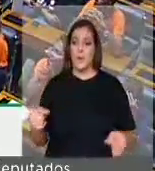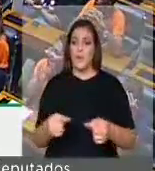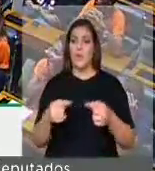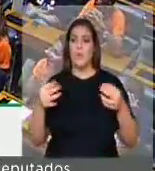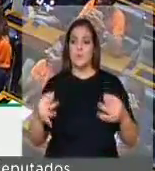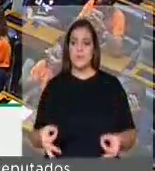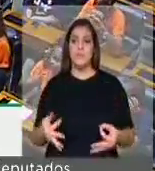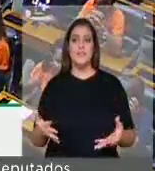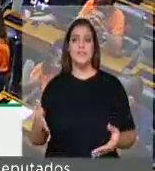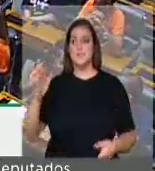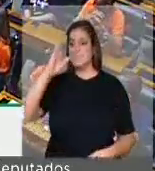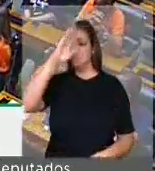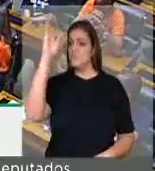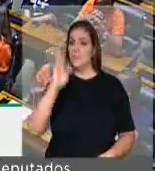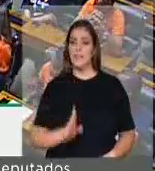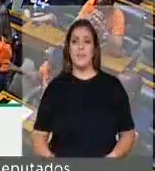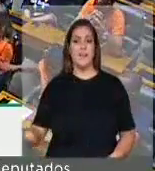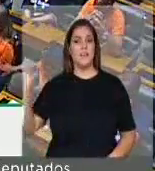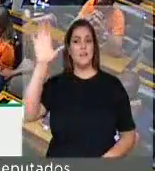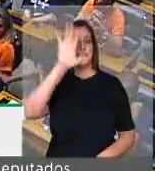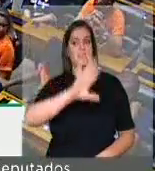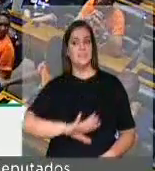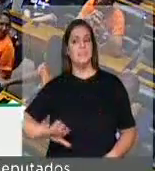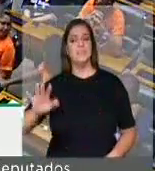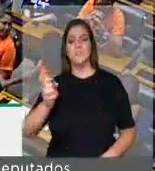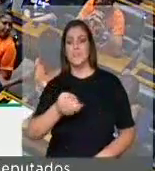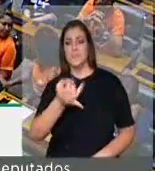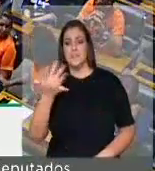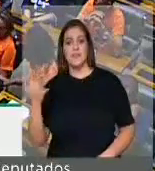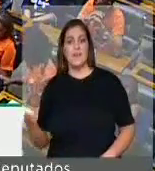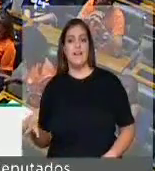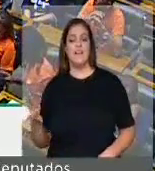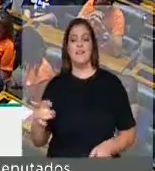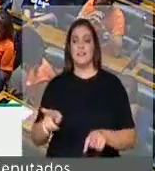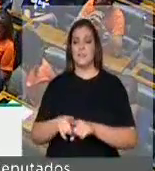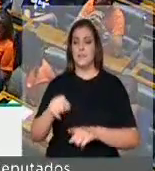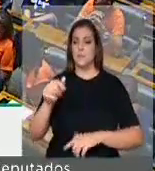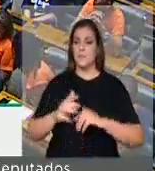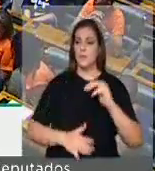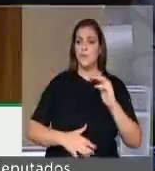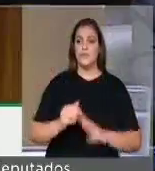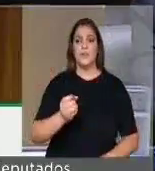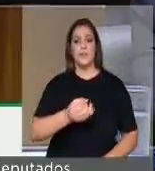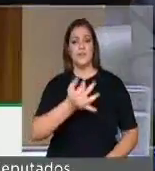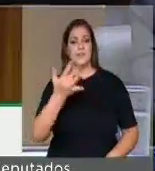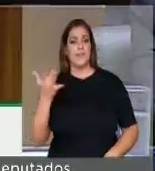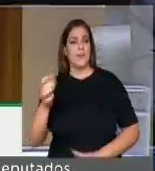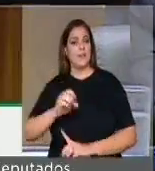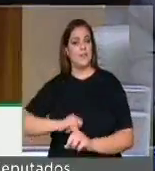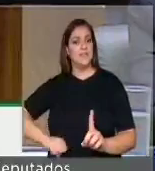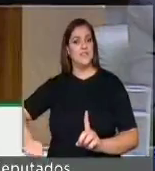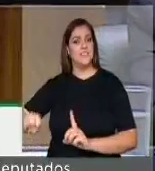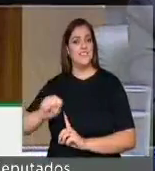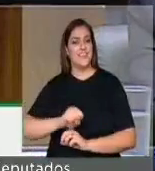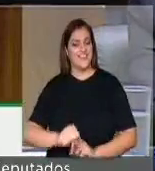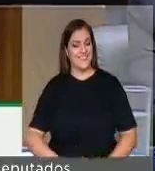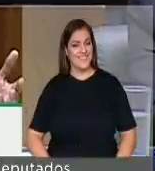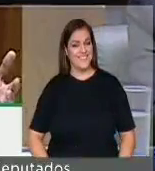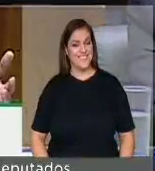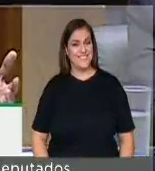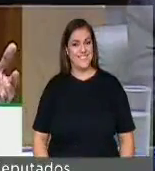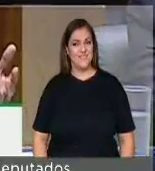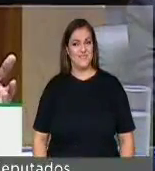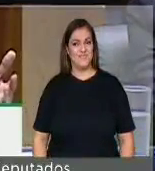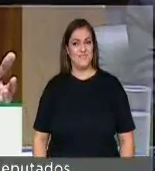que é tão expressiva, de vários segmentos, agentes comunitários de saúde, de vários segmentos da organização social do nosso povo,